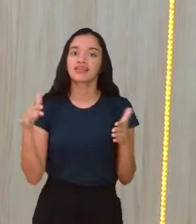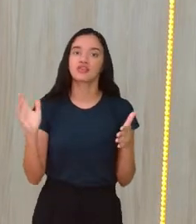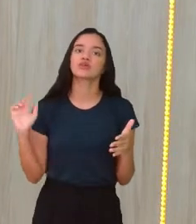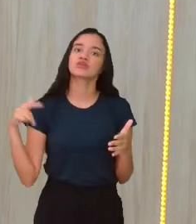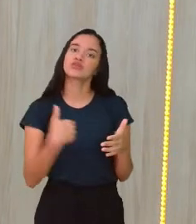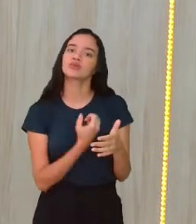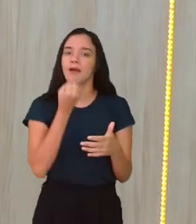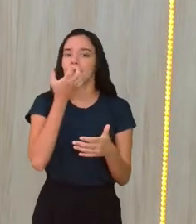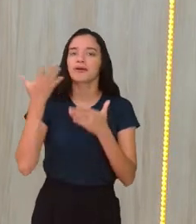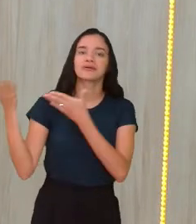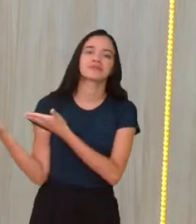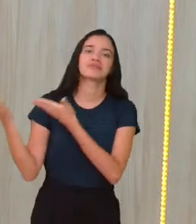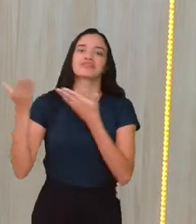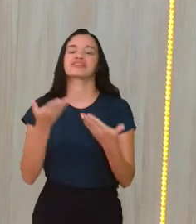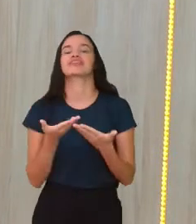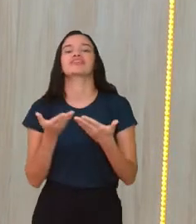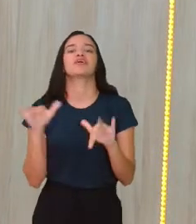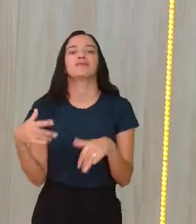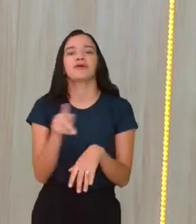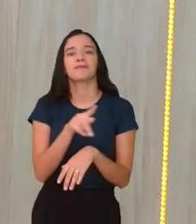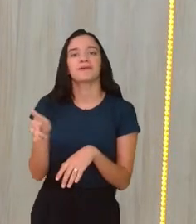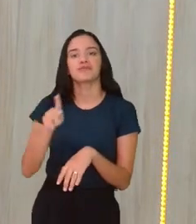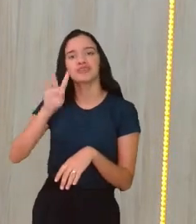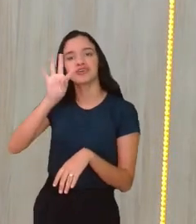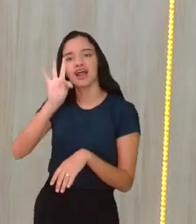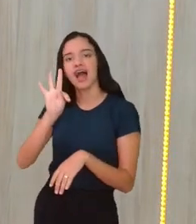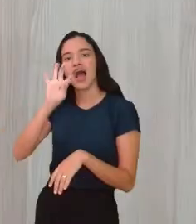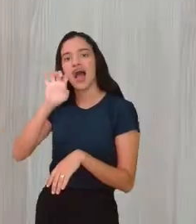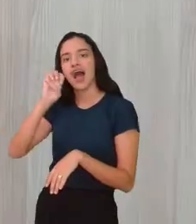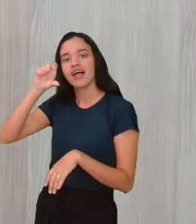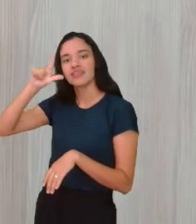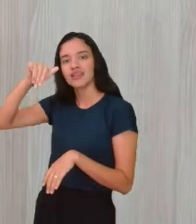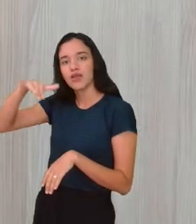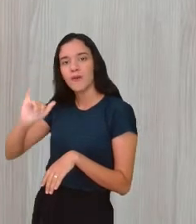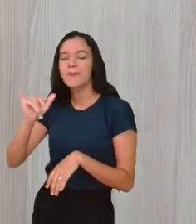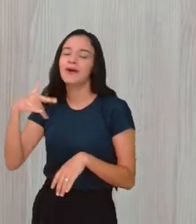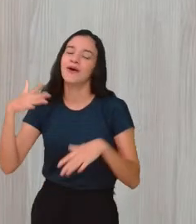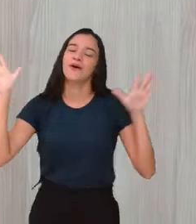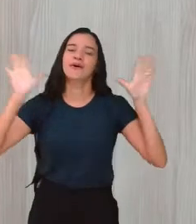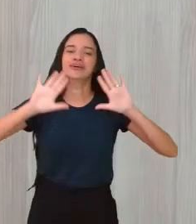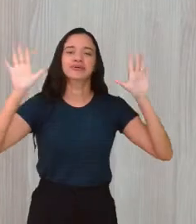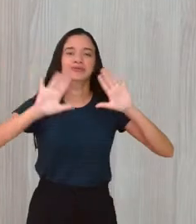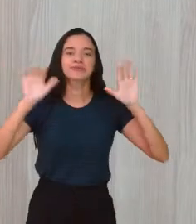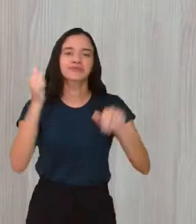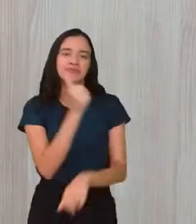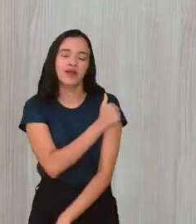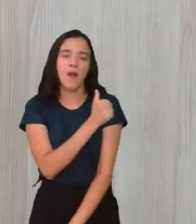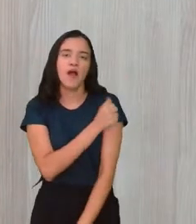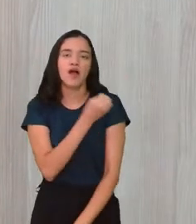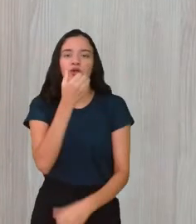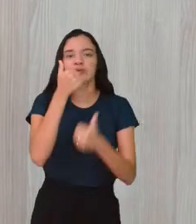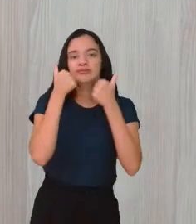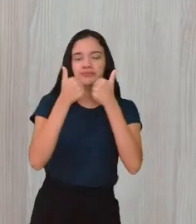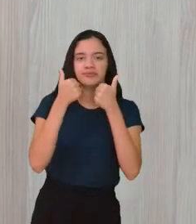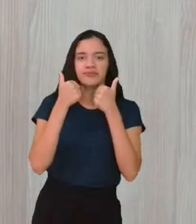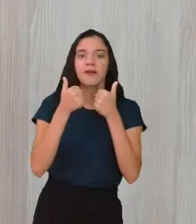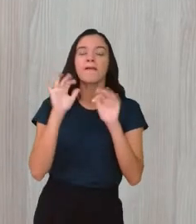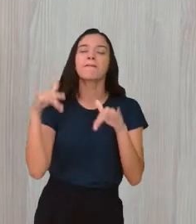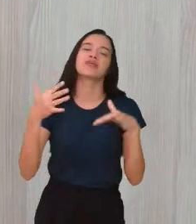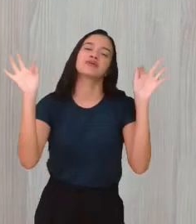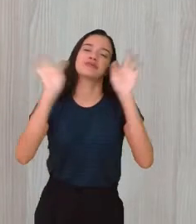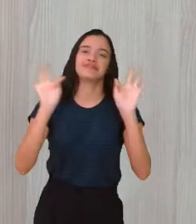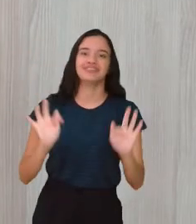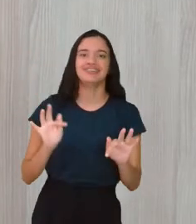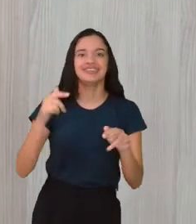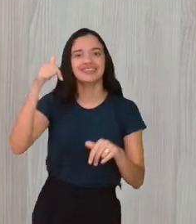as nossas boas-vindas, né, para a professora Thelma. E aí, professora, tudo bem? Olá, Suzana. Tudo bem, graças a Deus, né. E super feliz